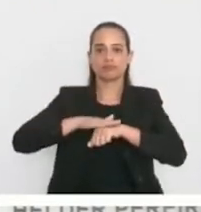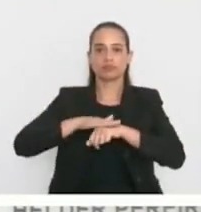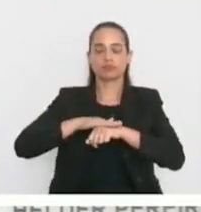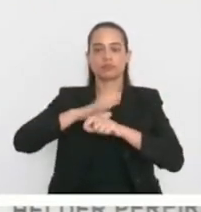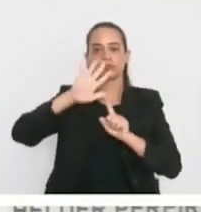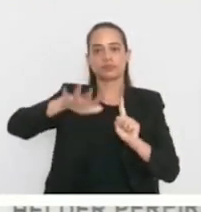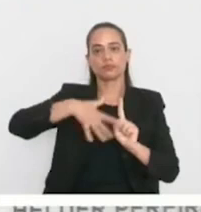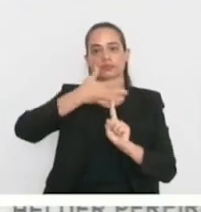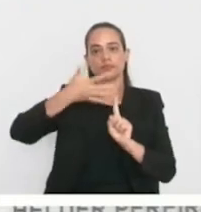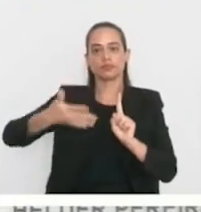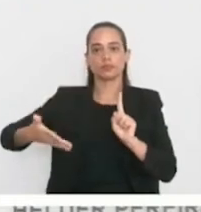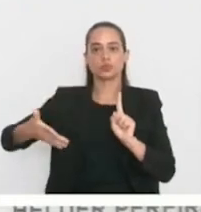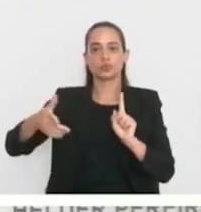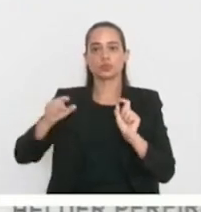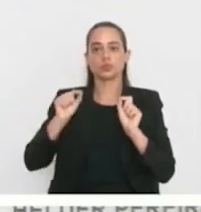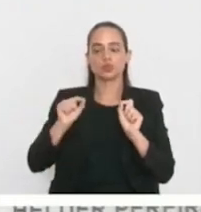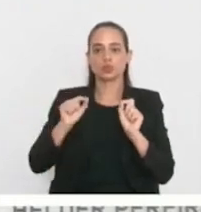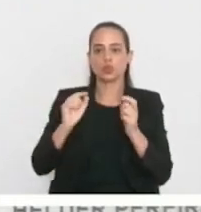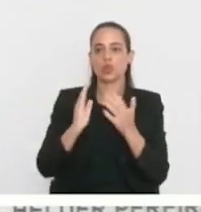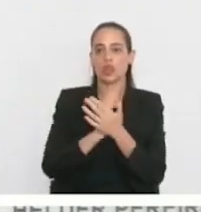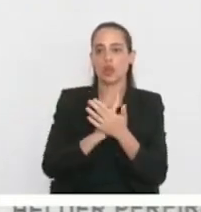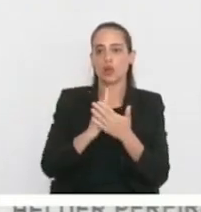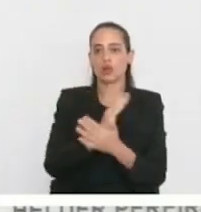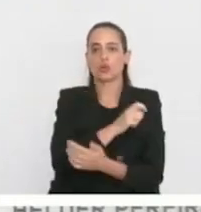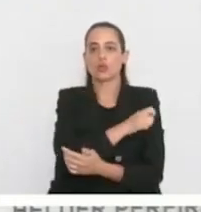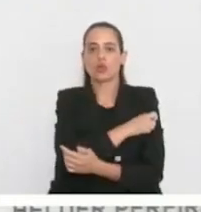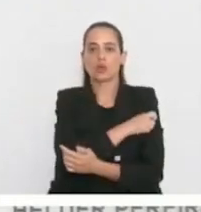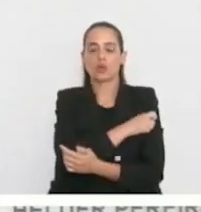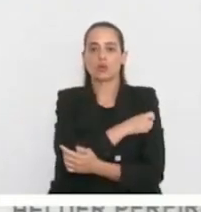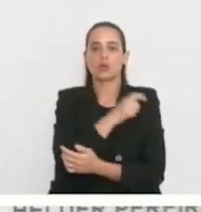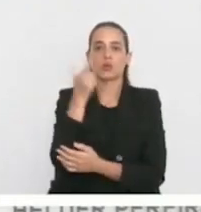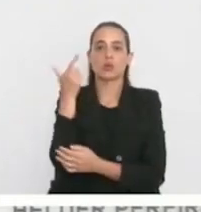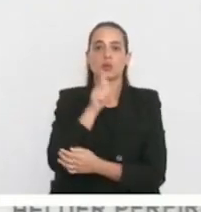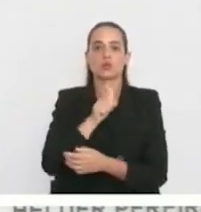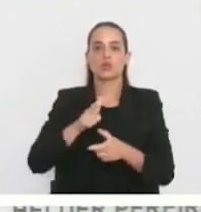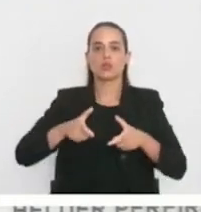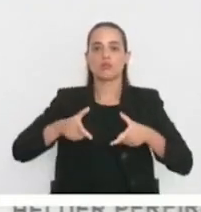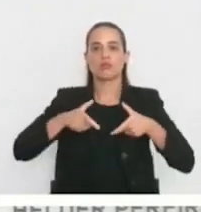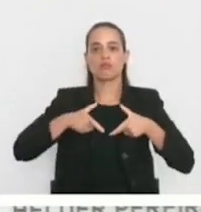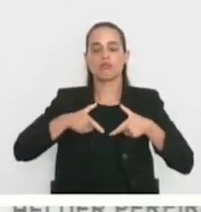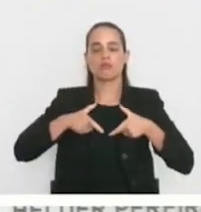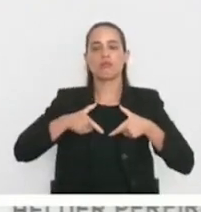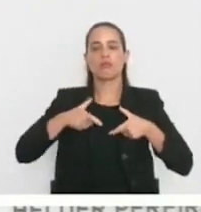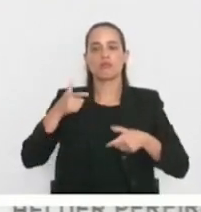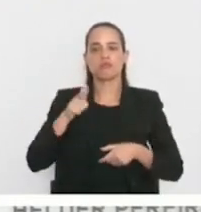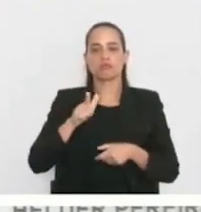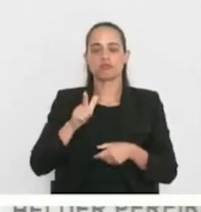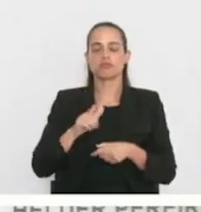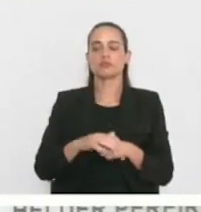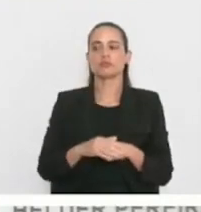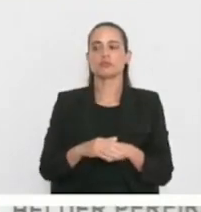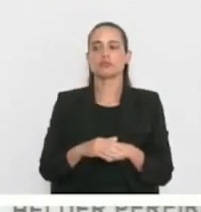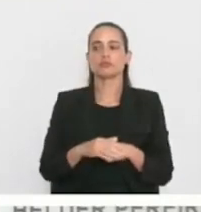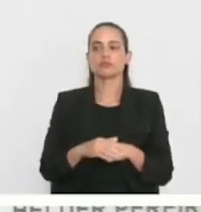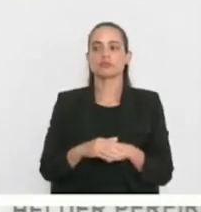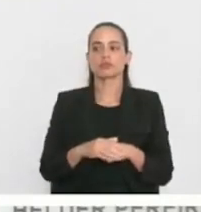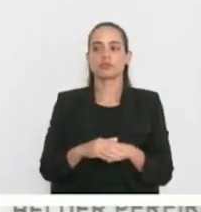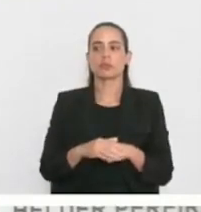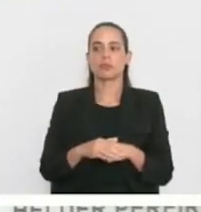a alguns alunos que foram medalhistas de um